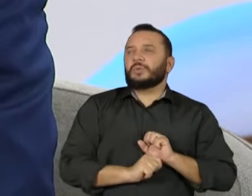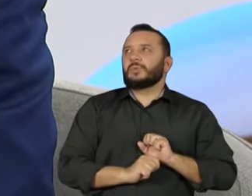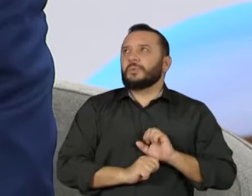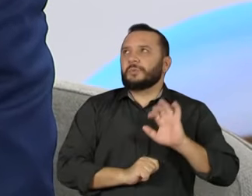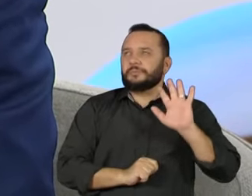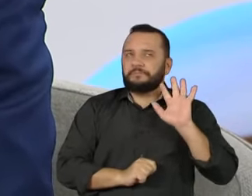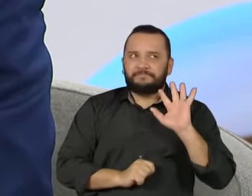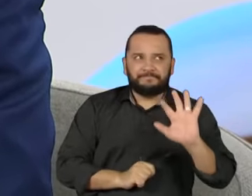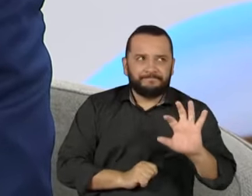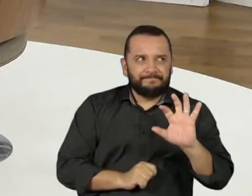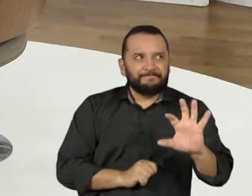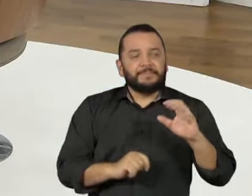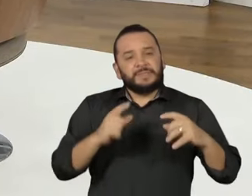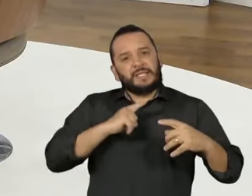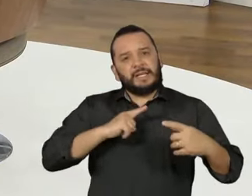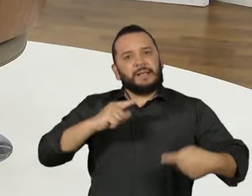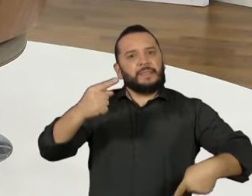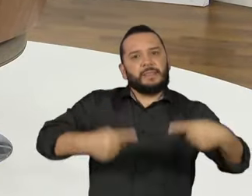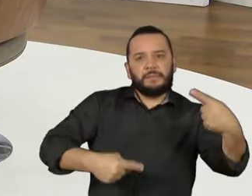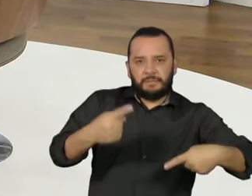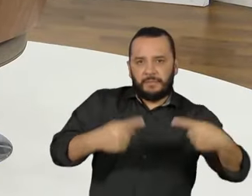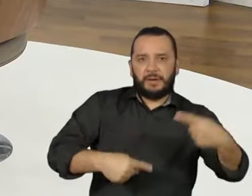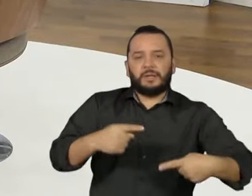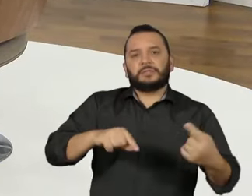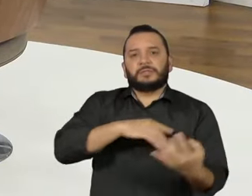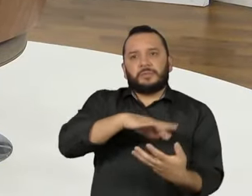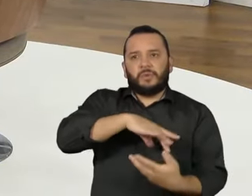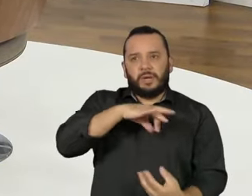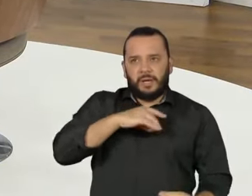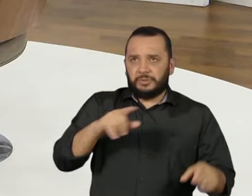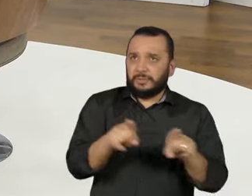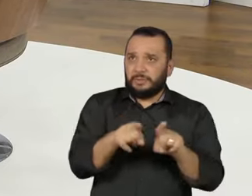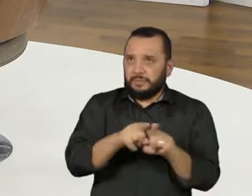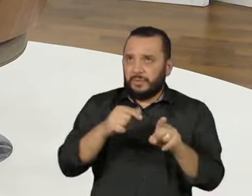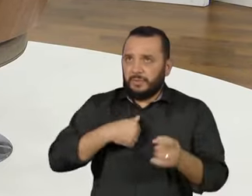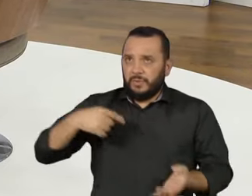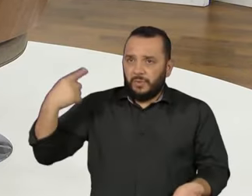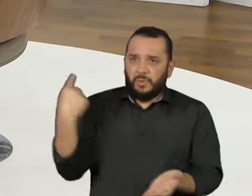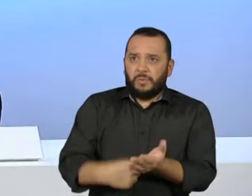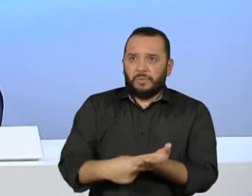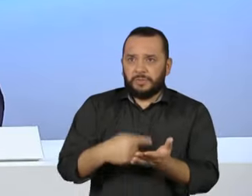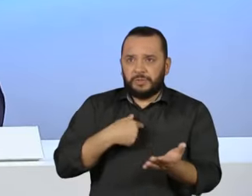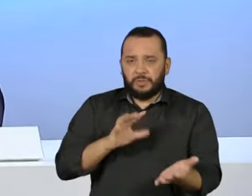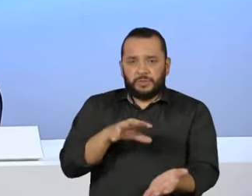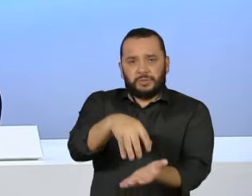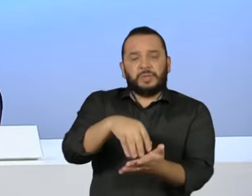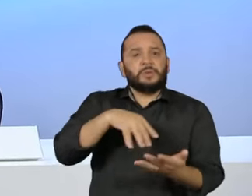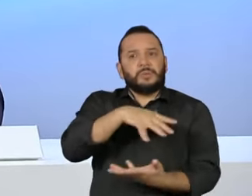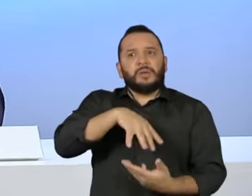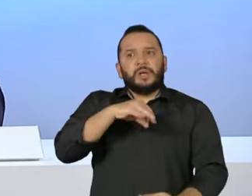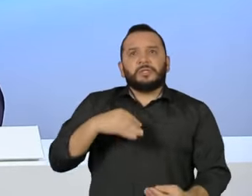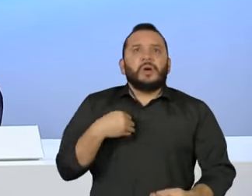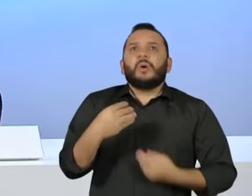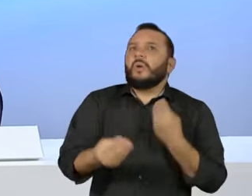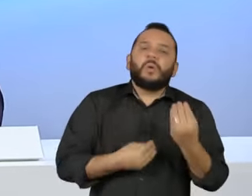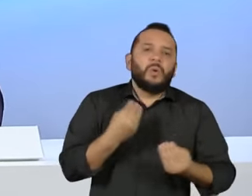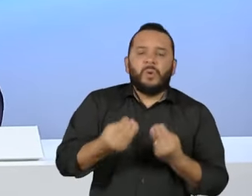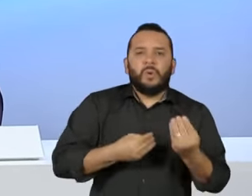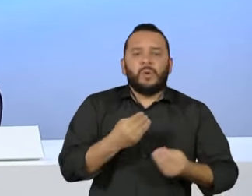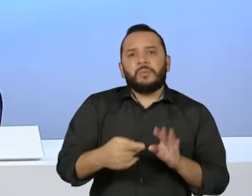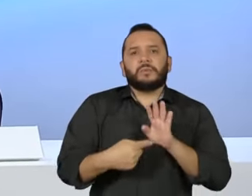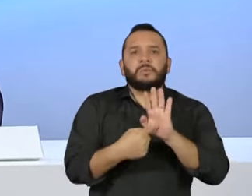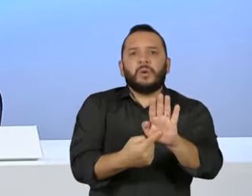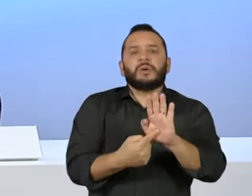além do debate democrático e do comprometimento com as instituições democráticas, como a gente pontua diferenças